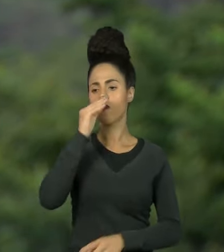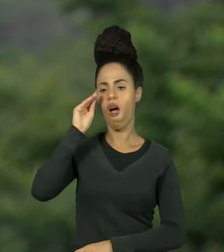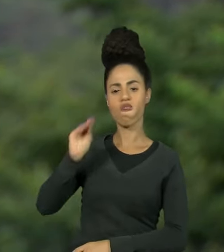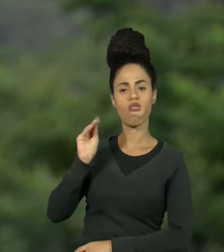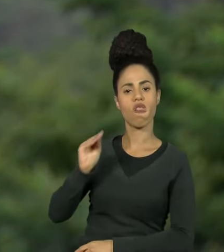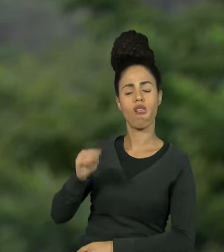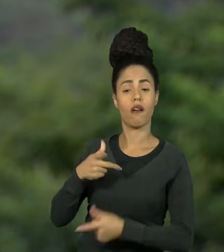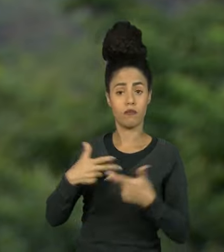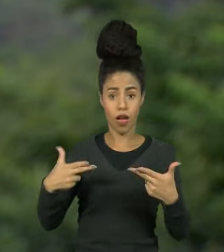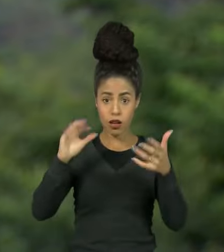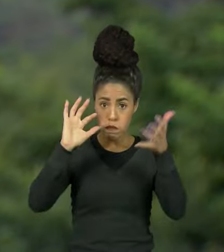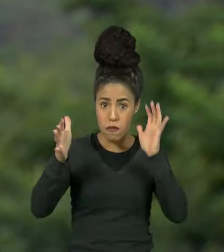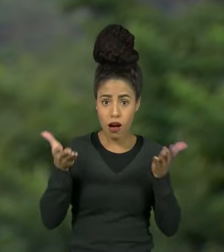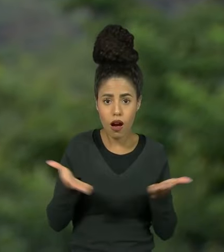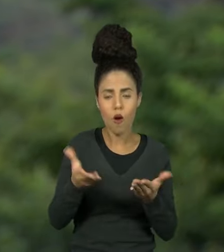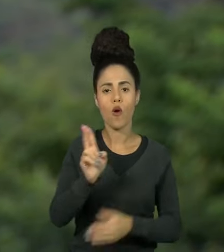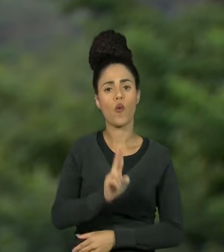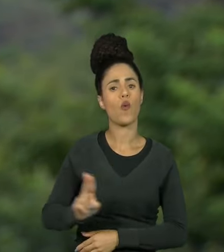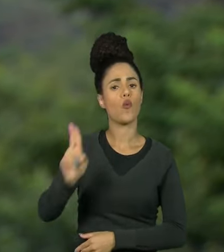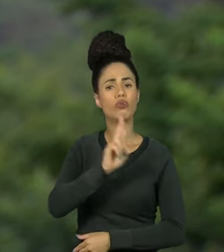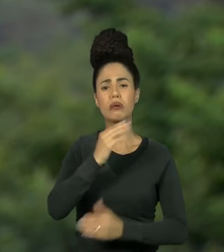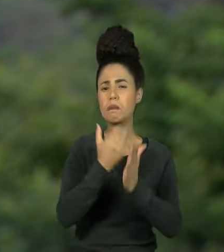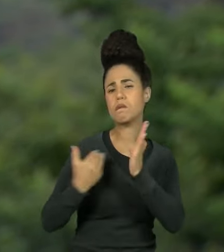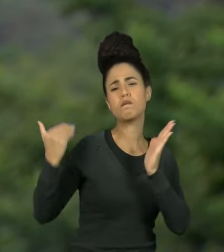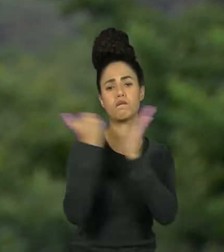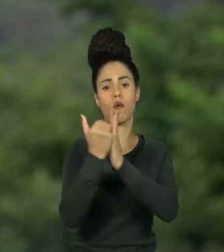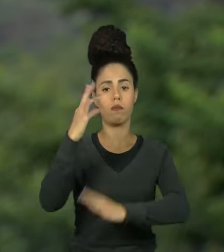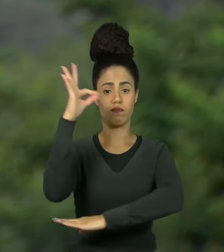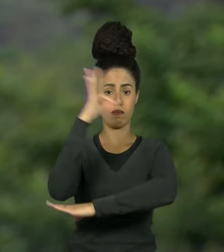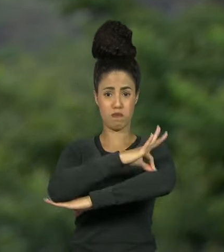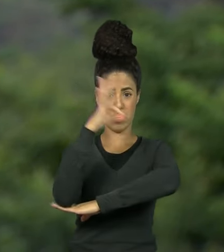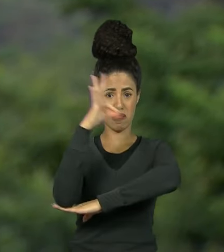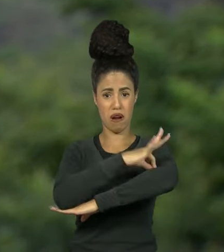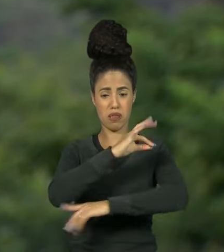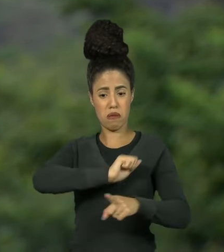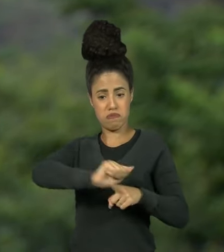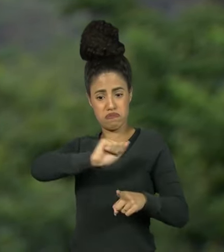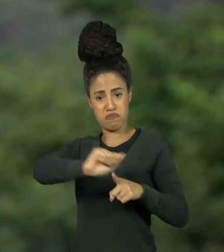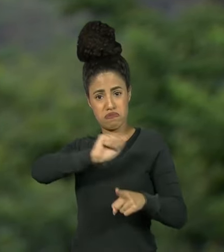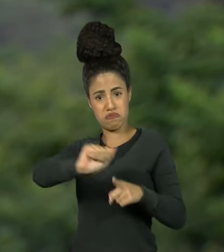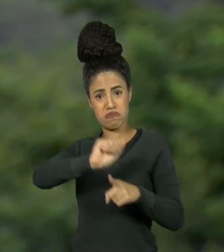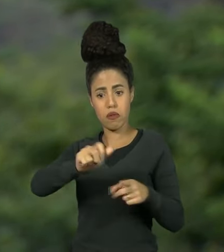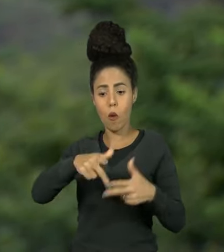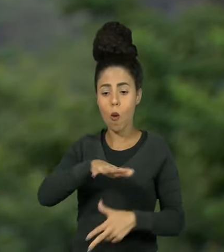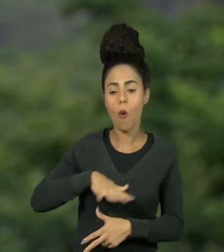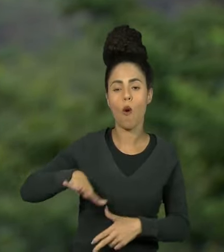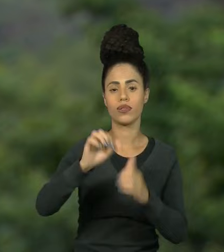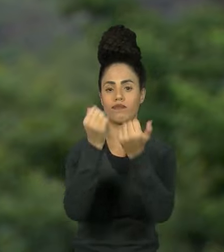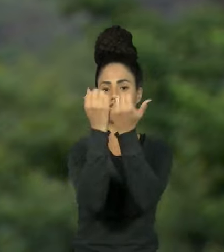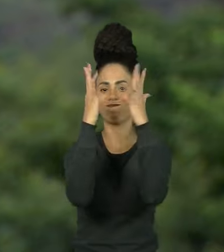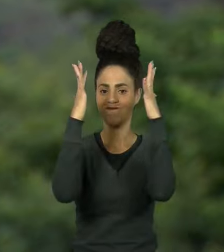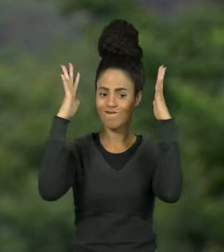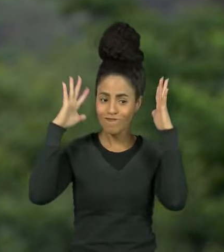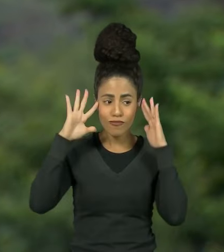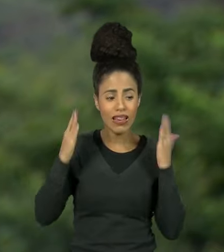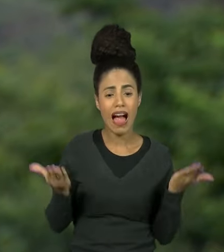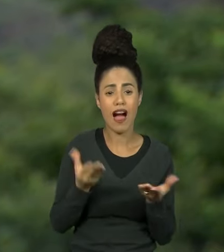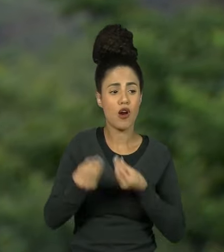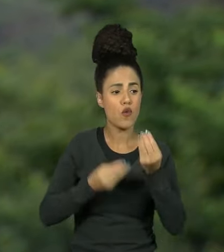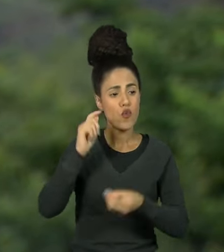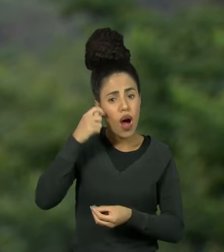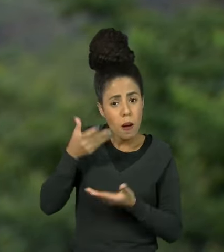alertas. Com o uso excessivo do petróleo e do carvão e o desmatamento de áreas naturais como florestas, não